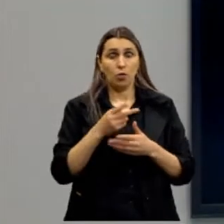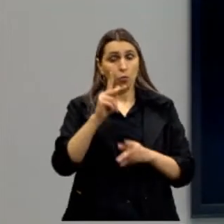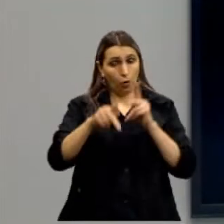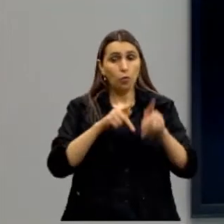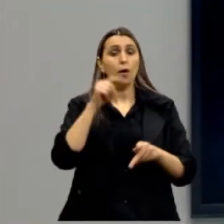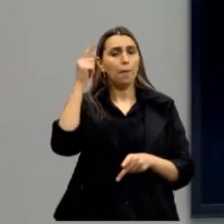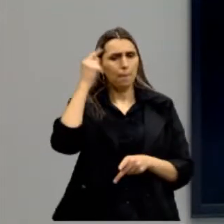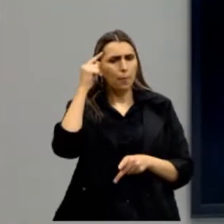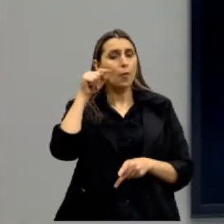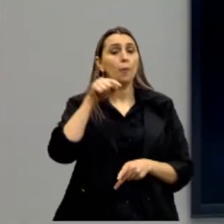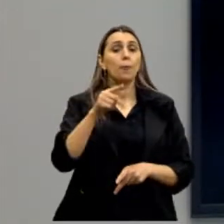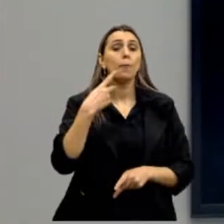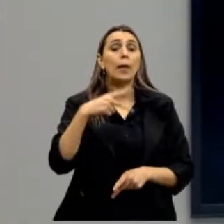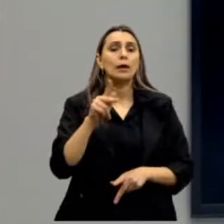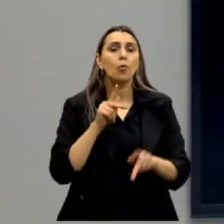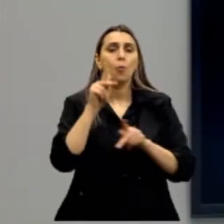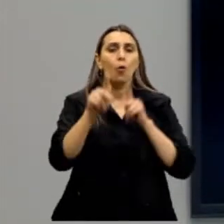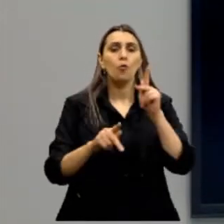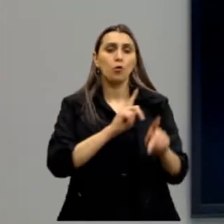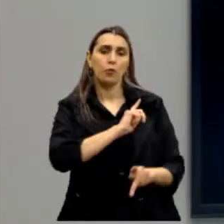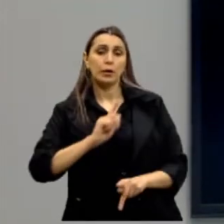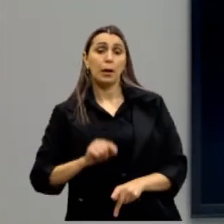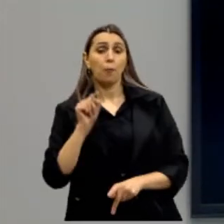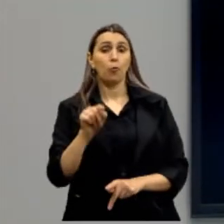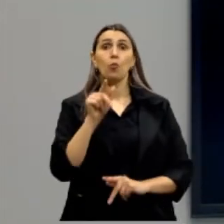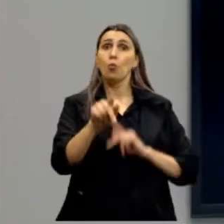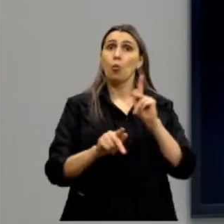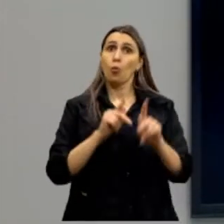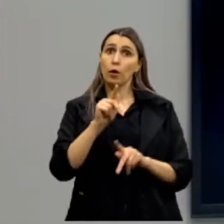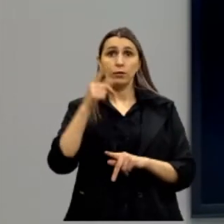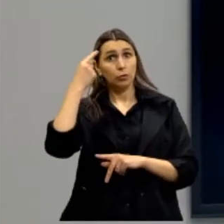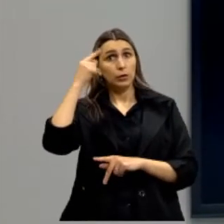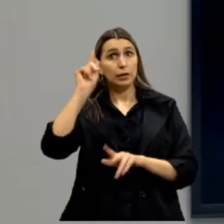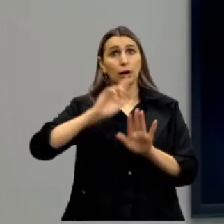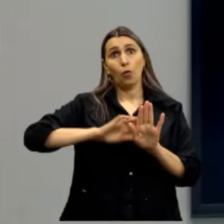pensar para o povo, governar para o povo. Está aí o ideal.